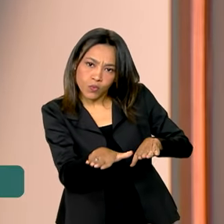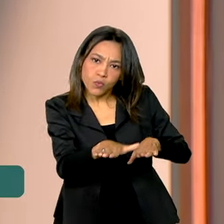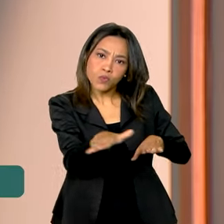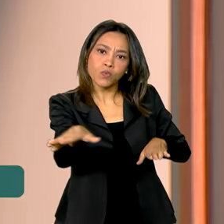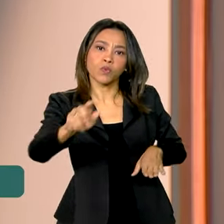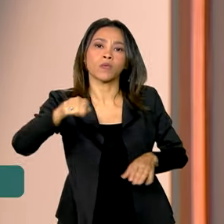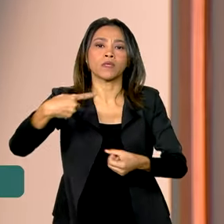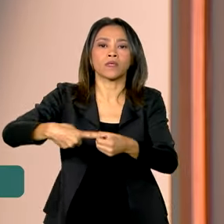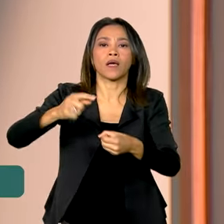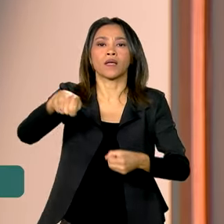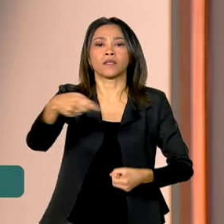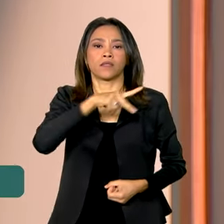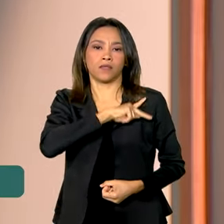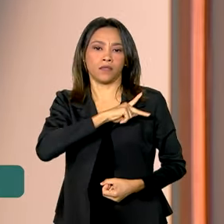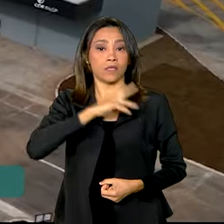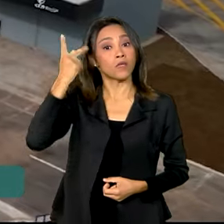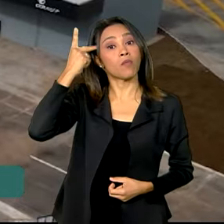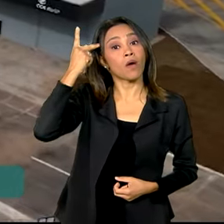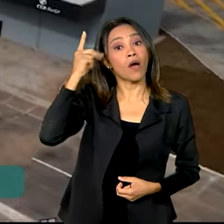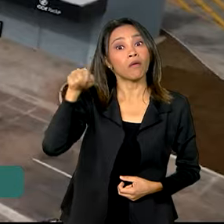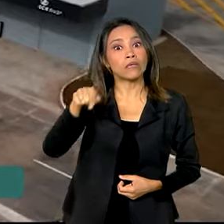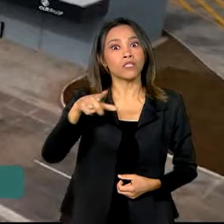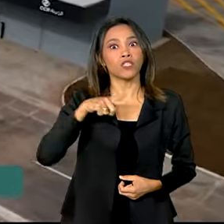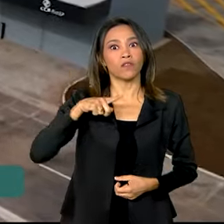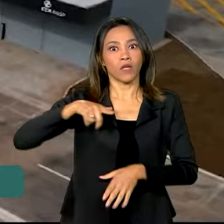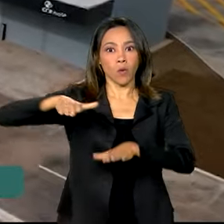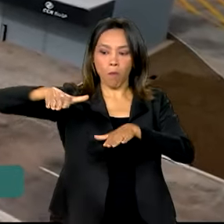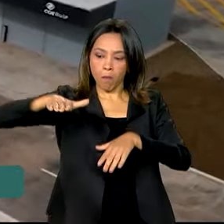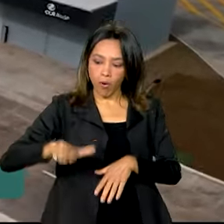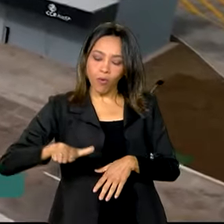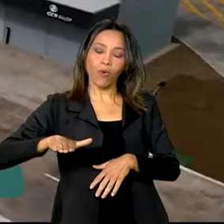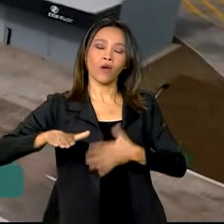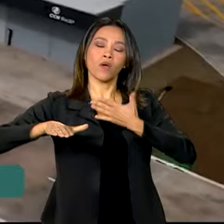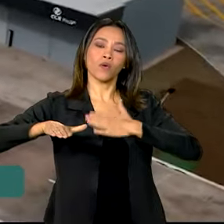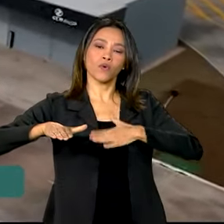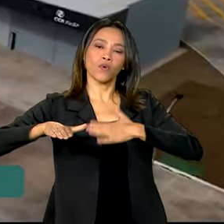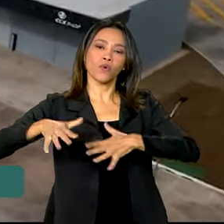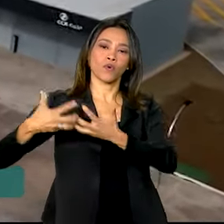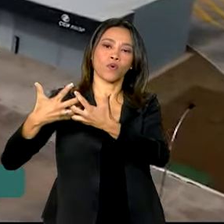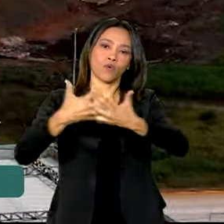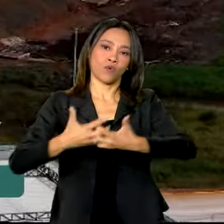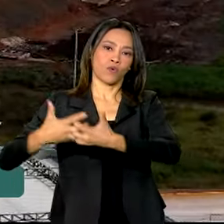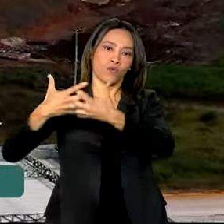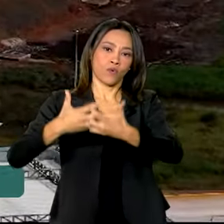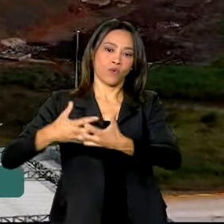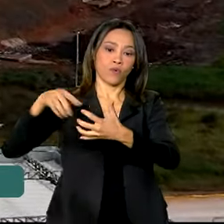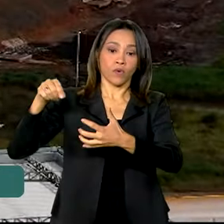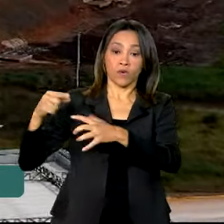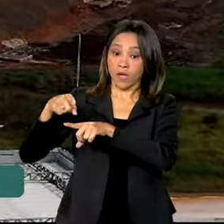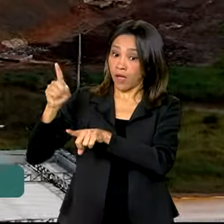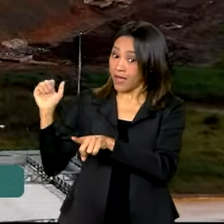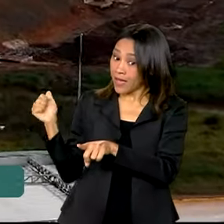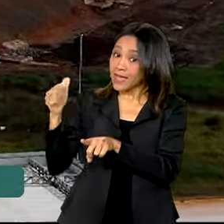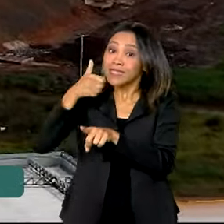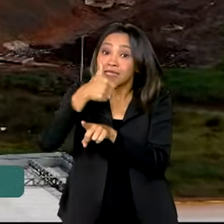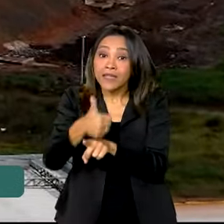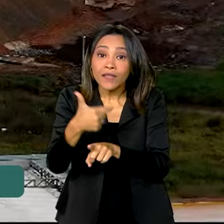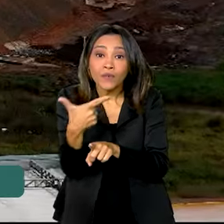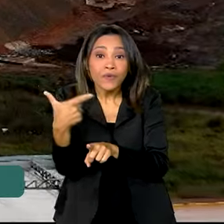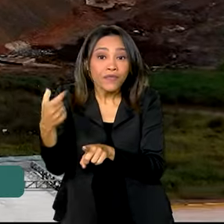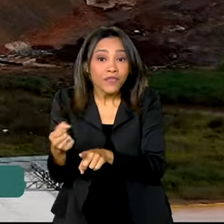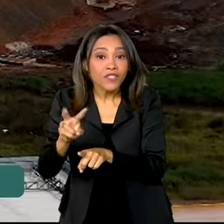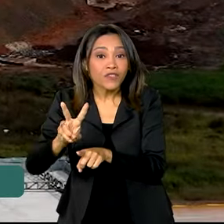receberam um dos maiores pontos de parada e descanso para a categoria. São 120 vagas para veículos